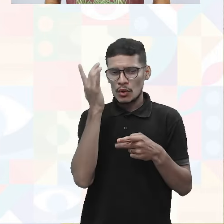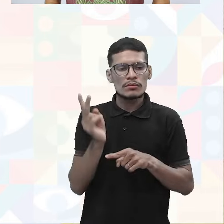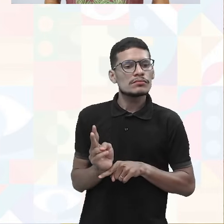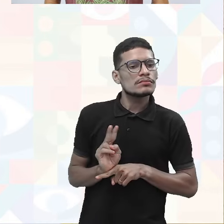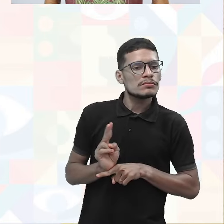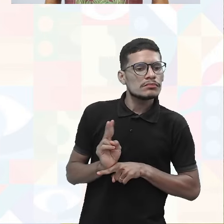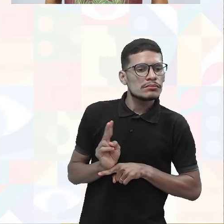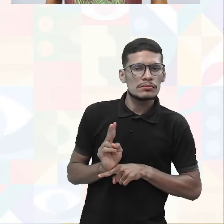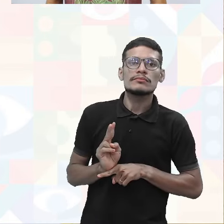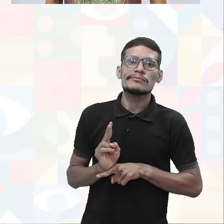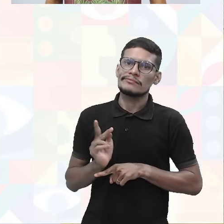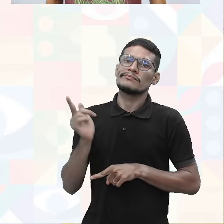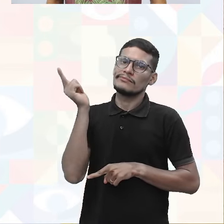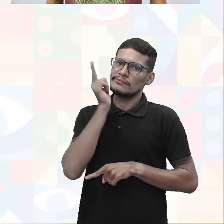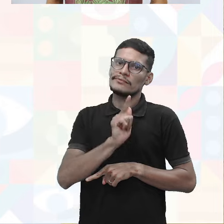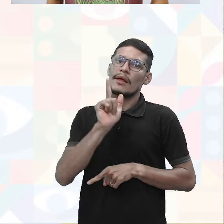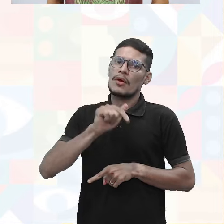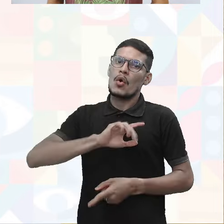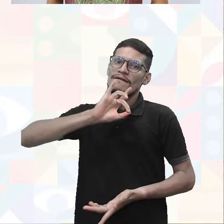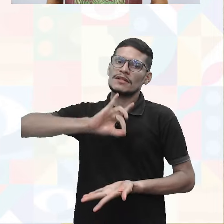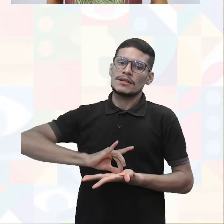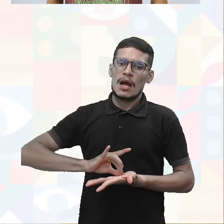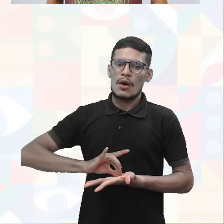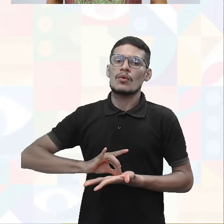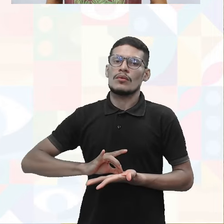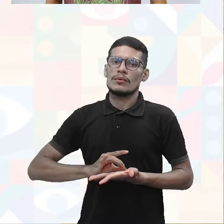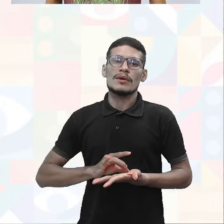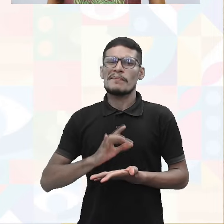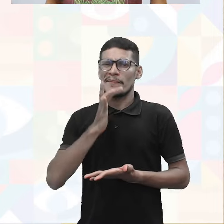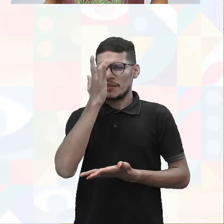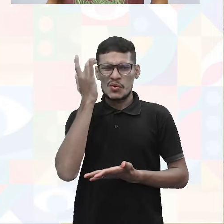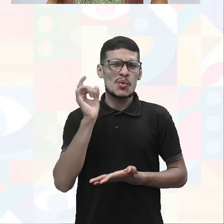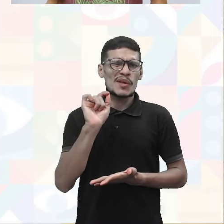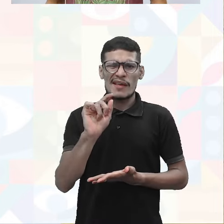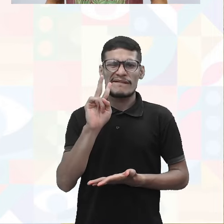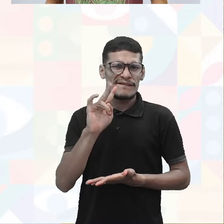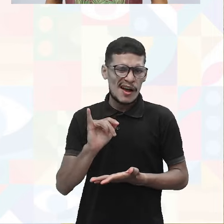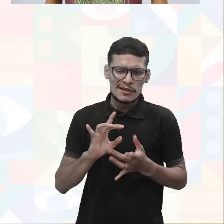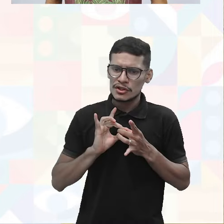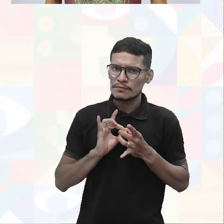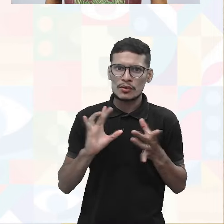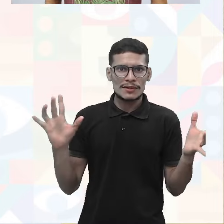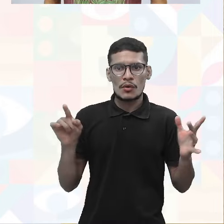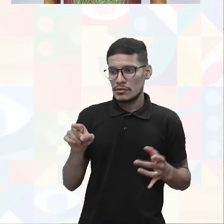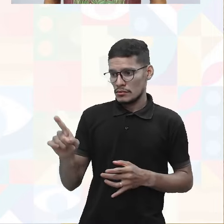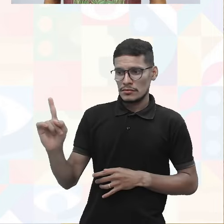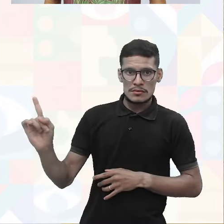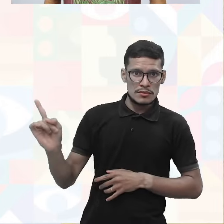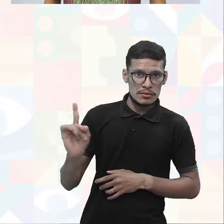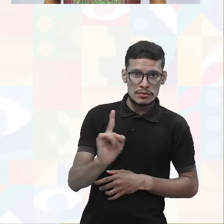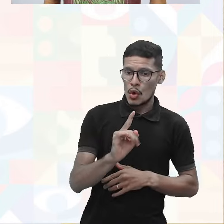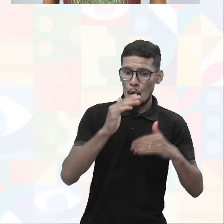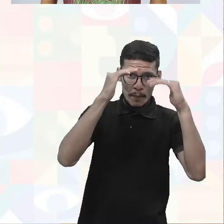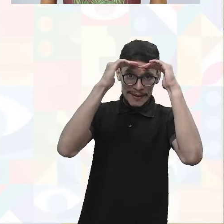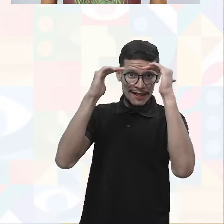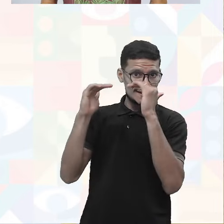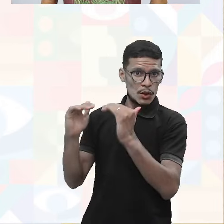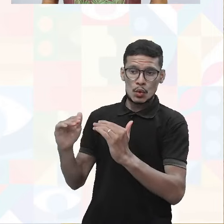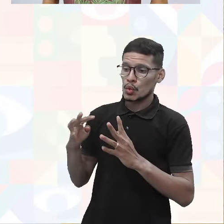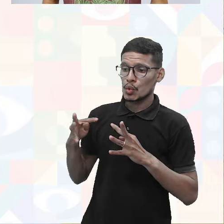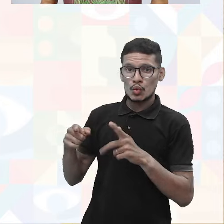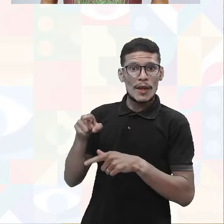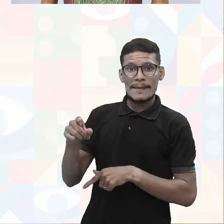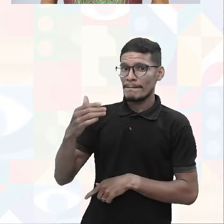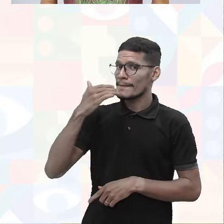são essas inspeções, vamos dizer assim, oficiais, que daí a pessoa vai estar o quê? A disposição daquele órgão, obedecendo, vamos dizer, tudo que está sendo